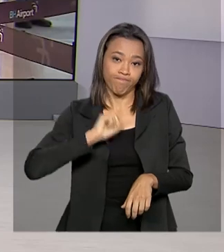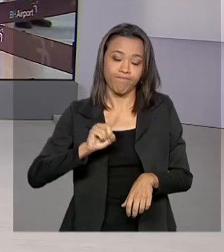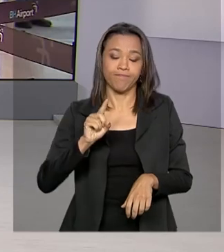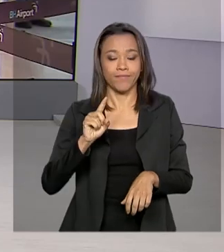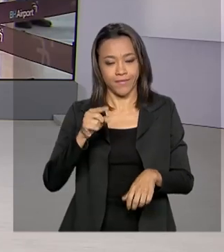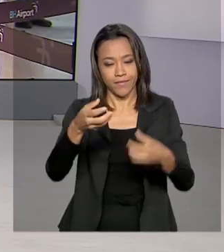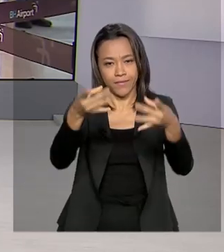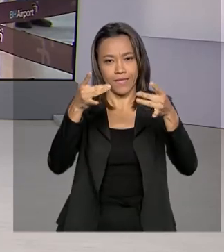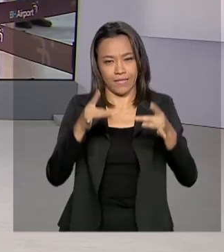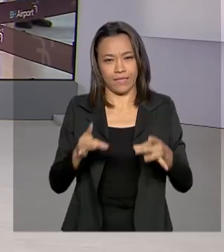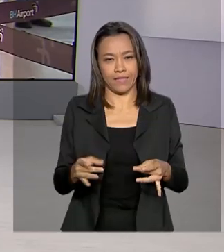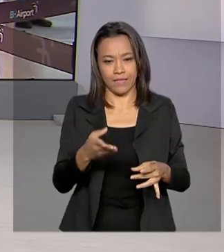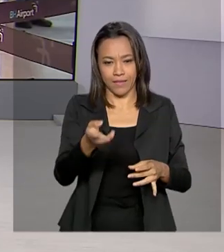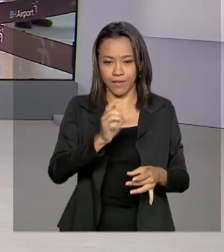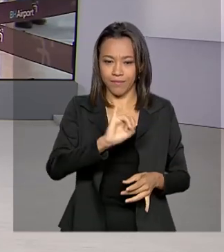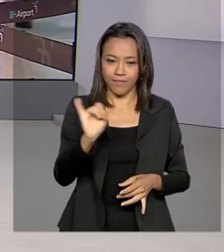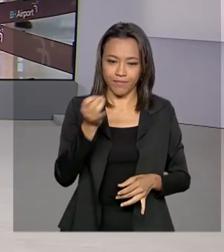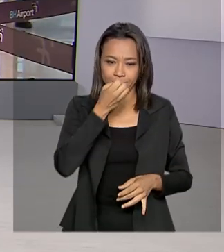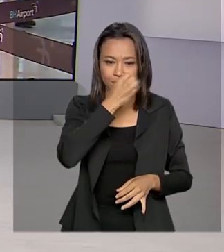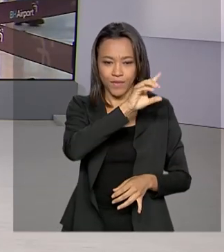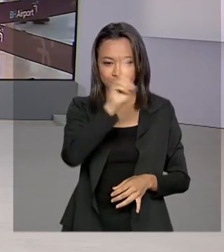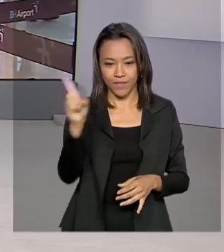vivo pra gente. Oi Luana, bom dia pra você.